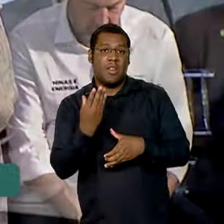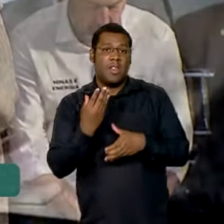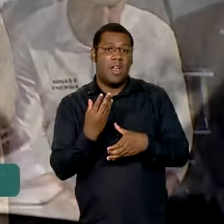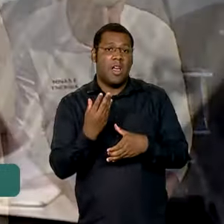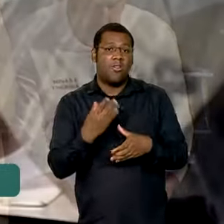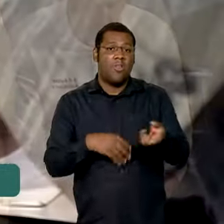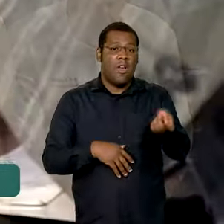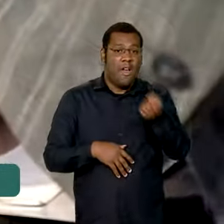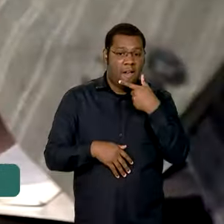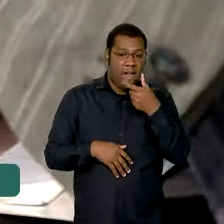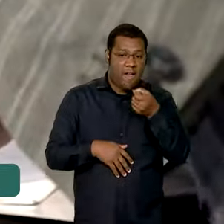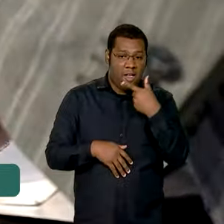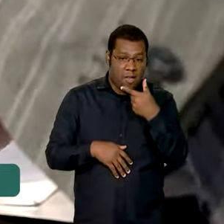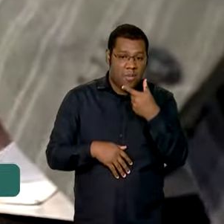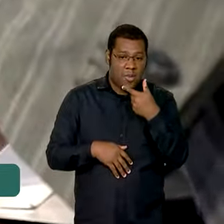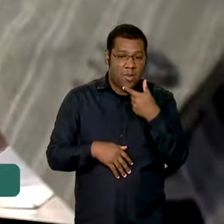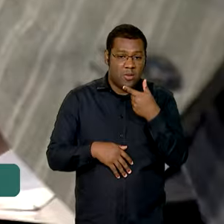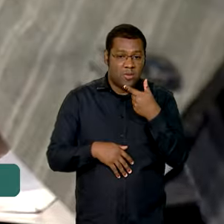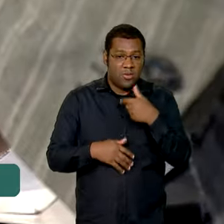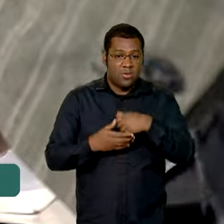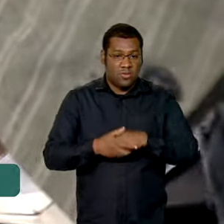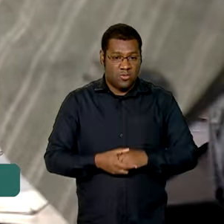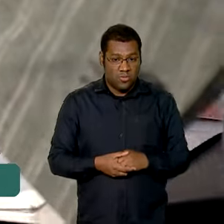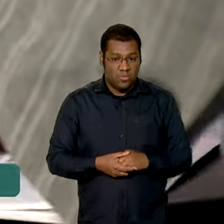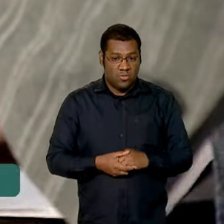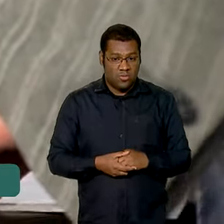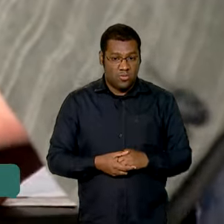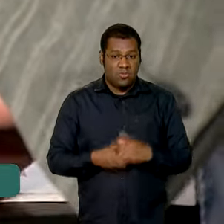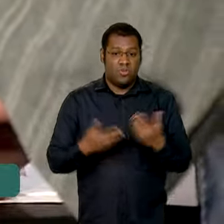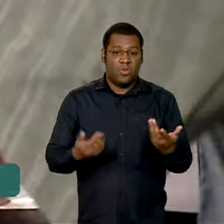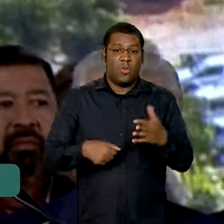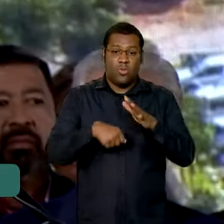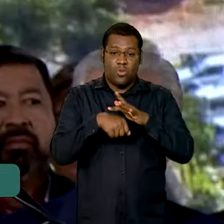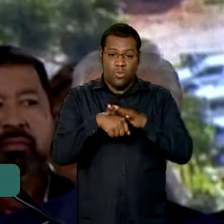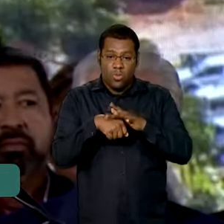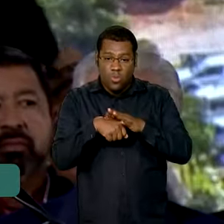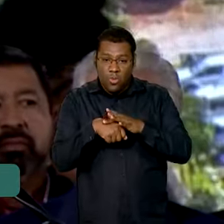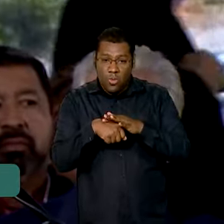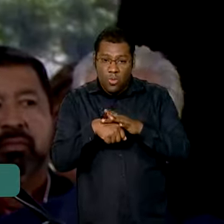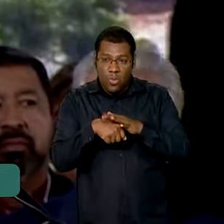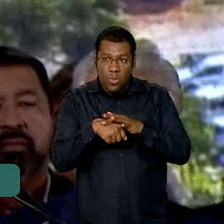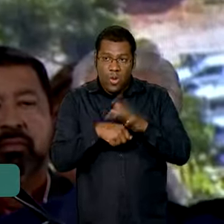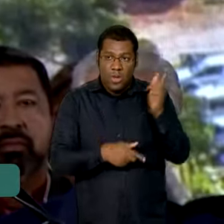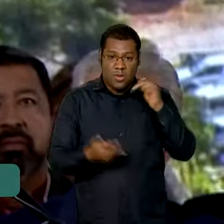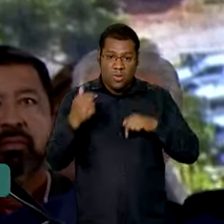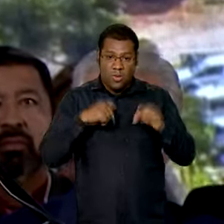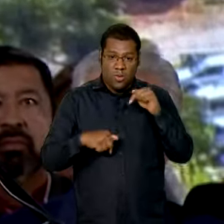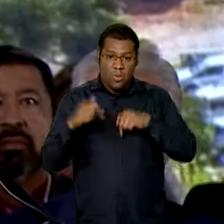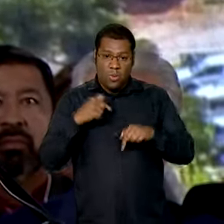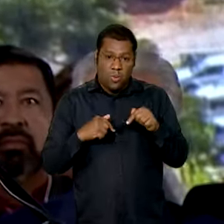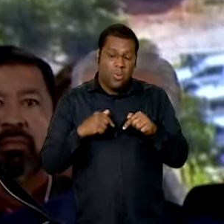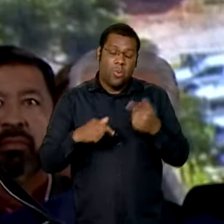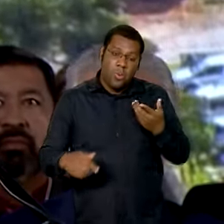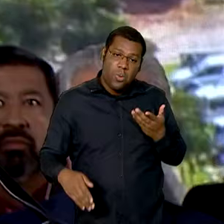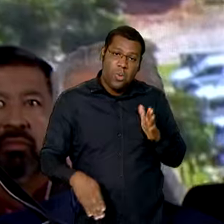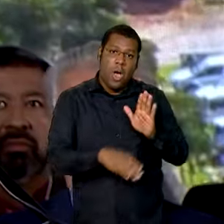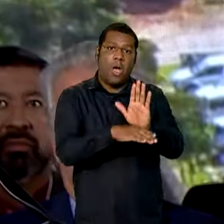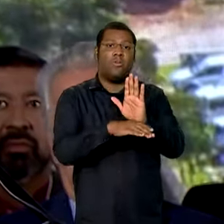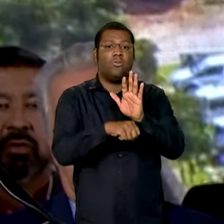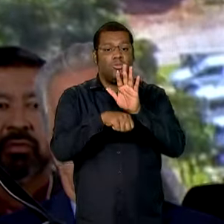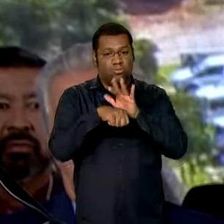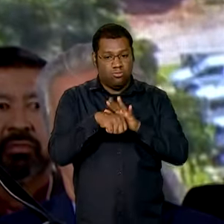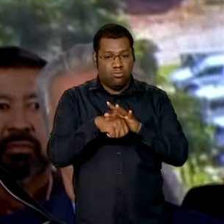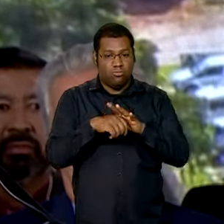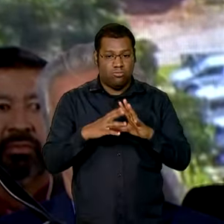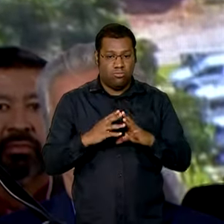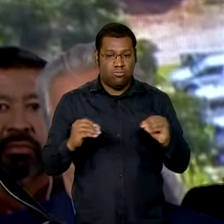de medicamentos para o tratamento de doenças metabólicas. A Bion, a única empresa brasileira dedicada